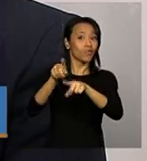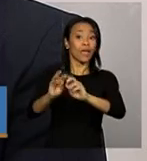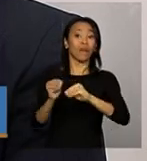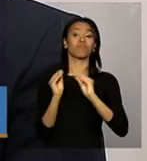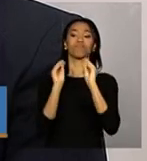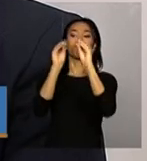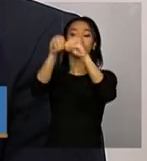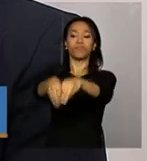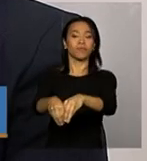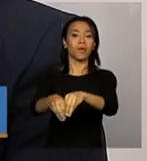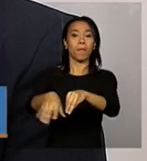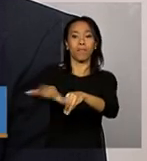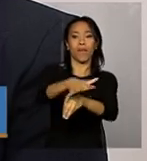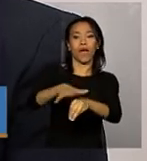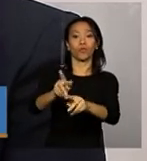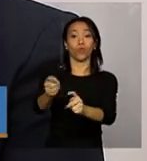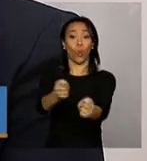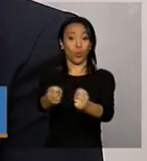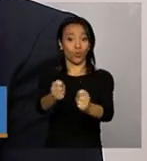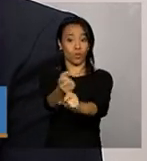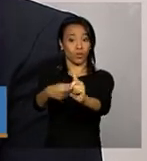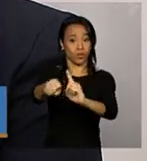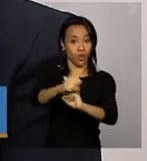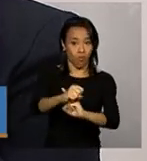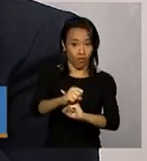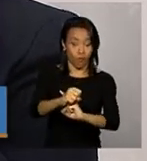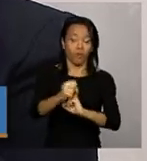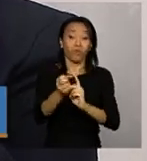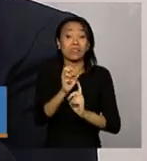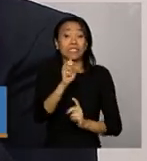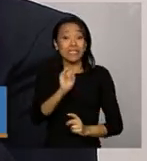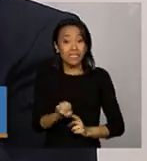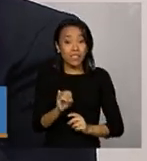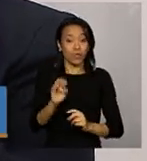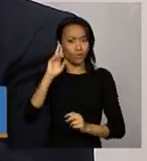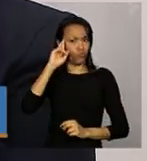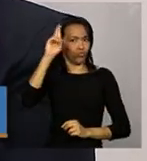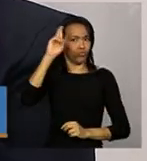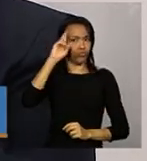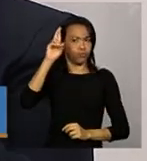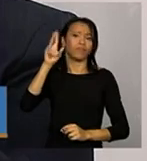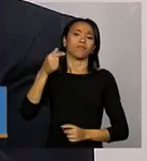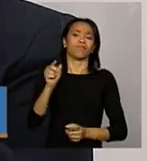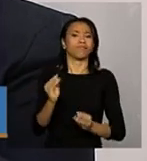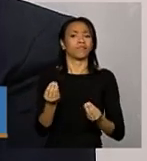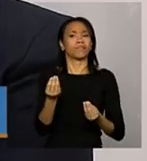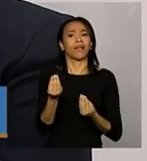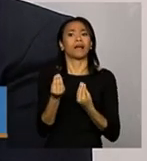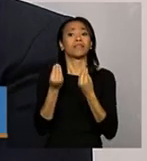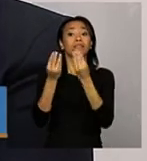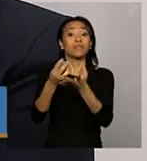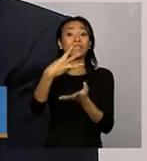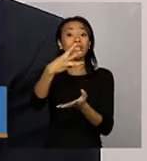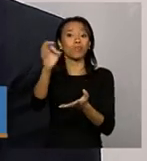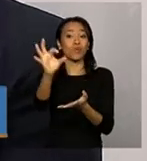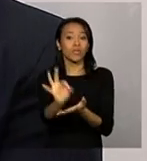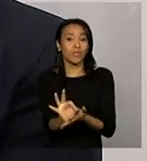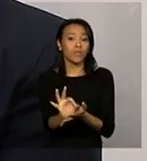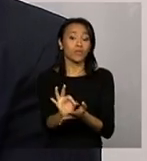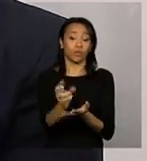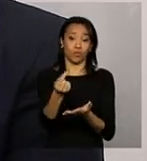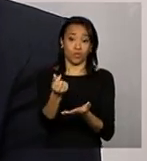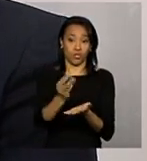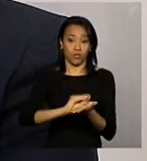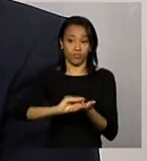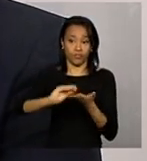tem uma pergunta extremamente importante que fala se o gestor está pelo menos disponibilizando 3% do valor repassado com o